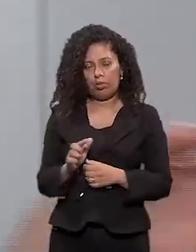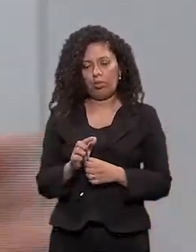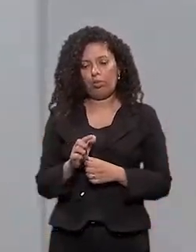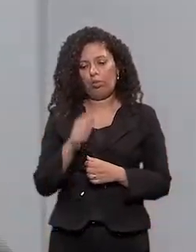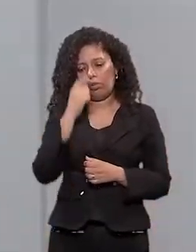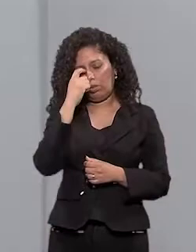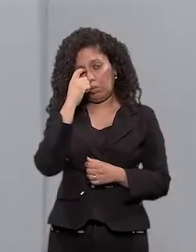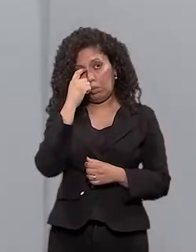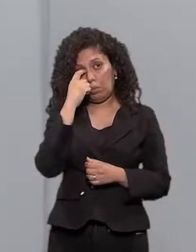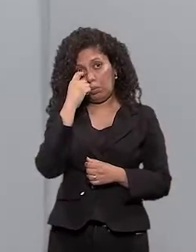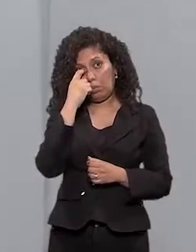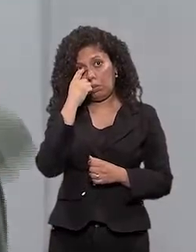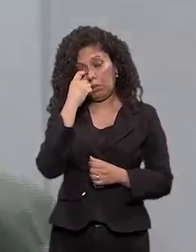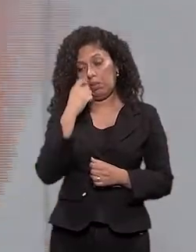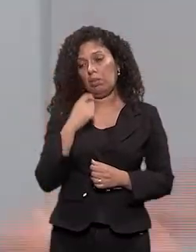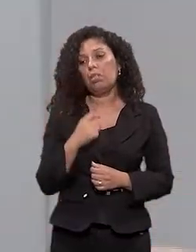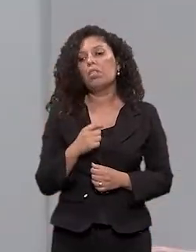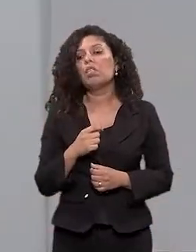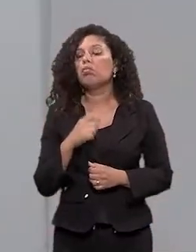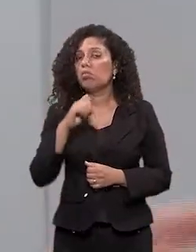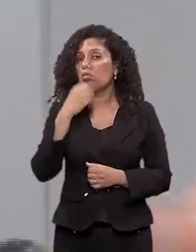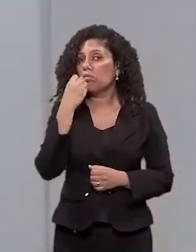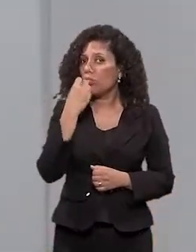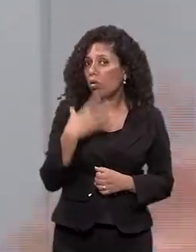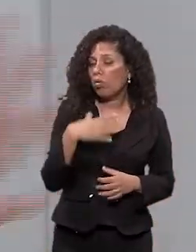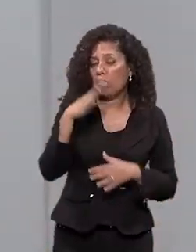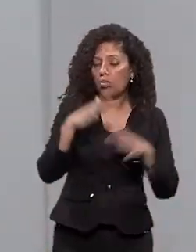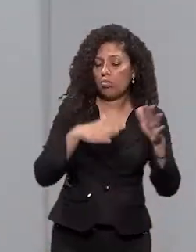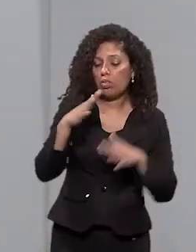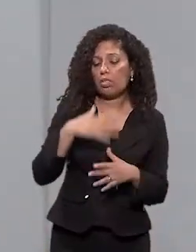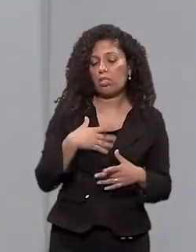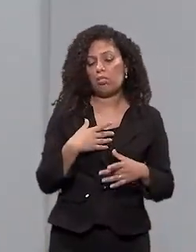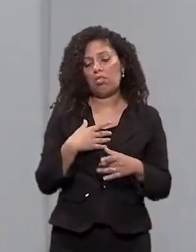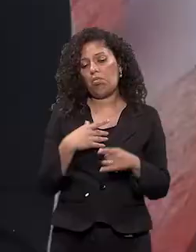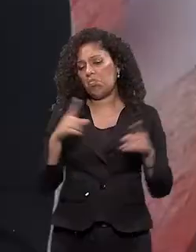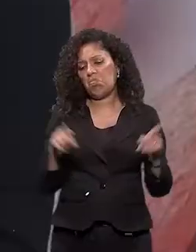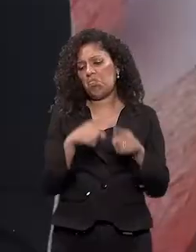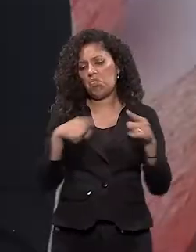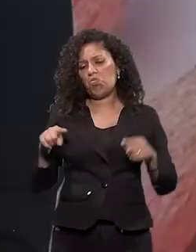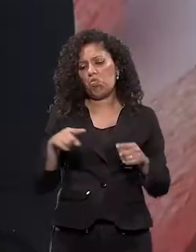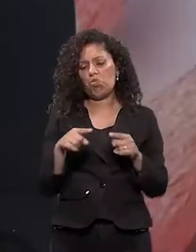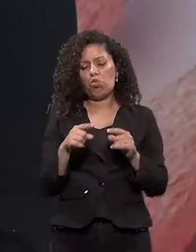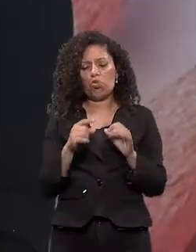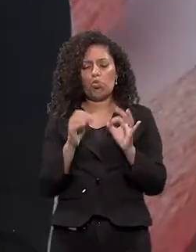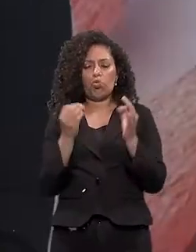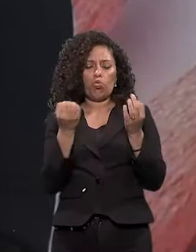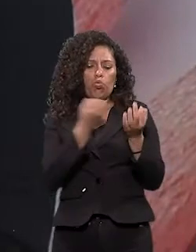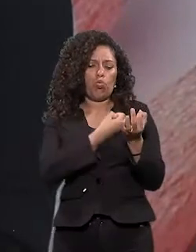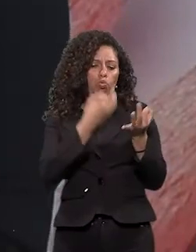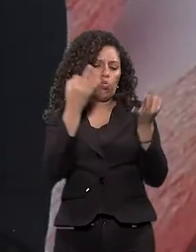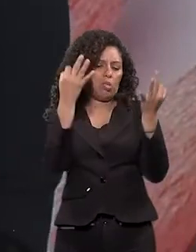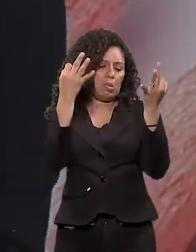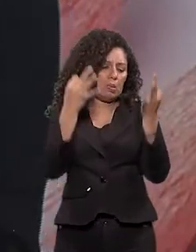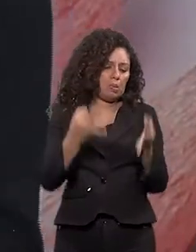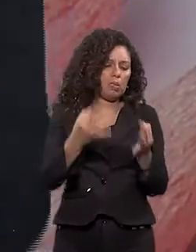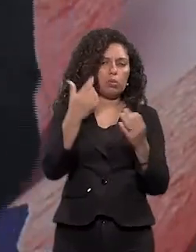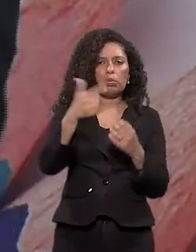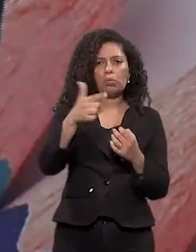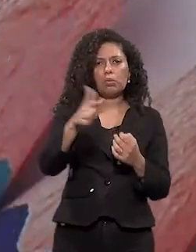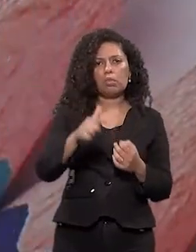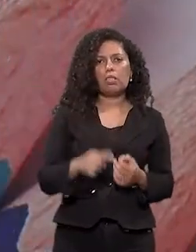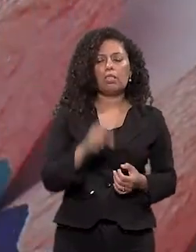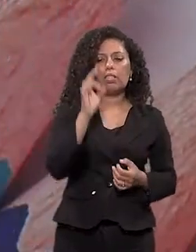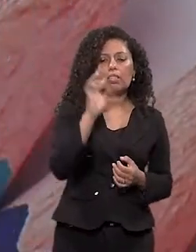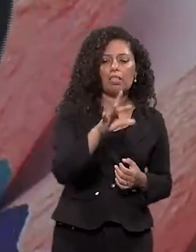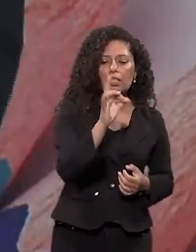toda cantando Então assim Mas nem sempre eu faço música com refrão, por exemplo Não tem uma fórmula Não, perfeita, né? Eu fiquei Você falou a cada